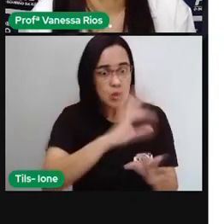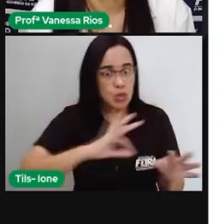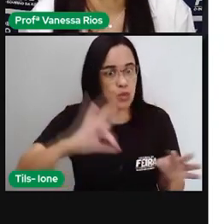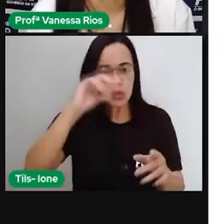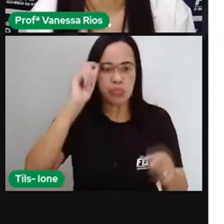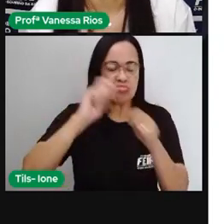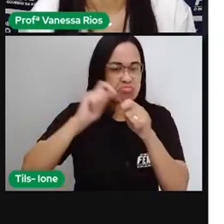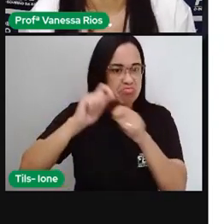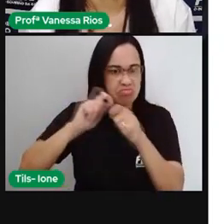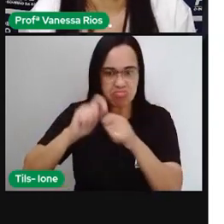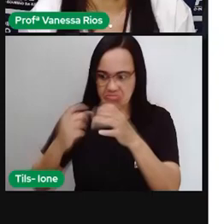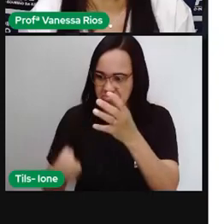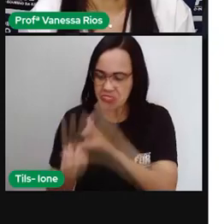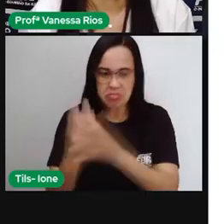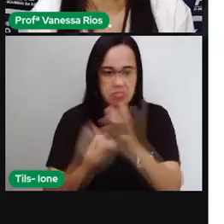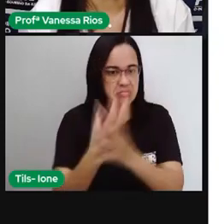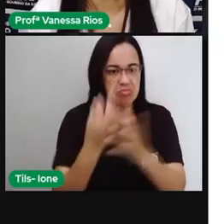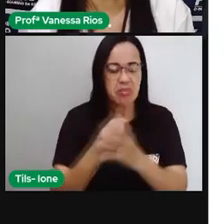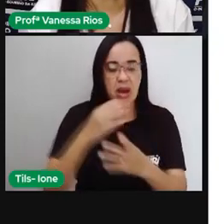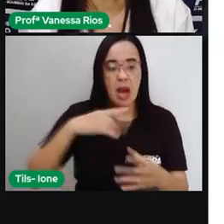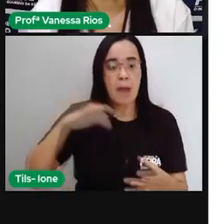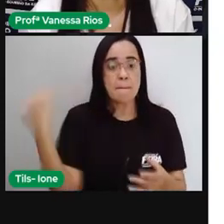artístico até hoje.